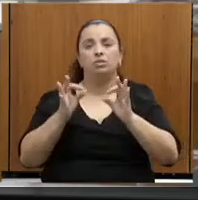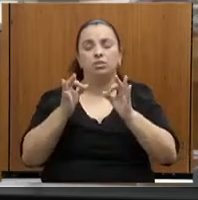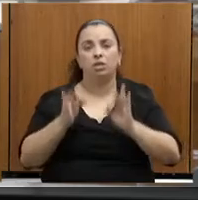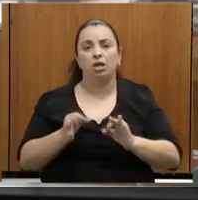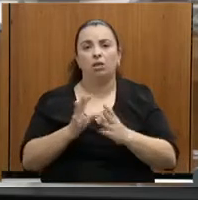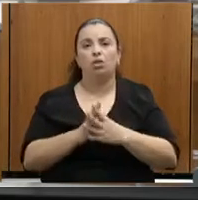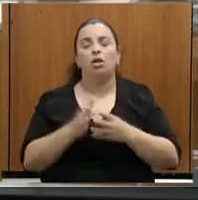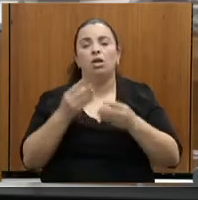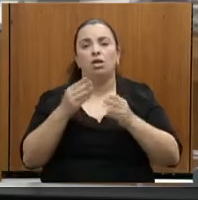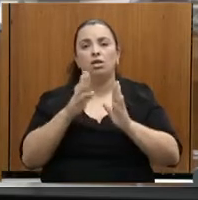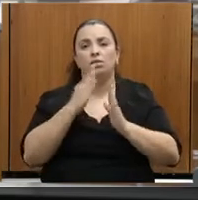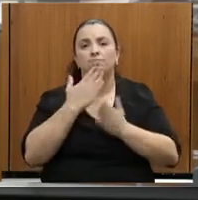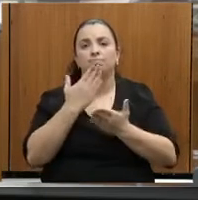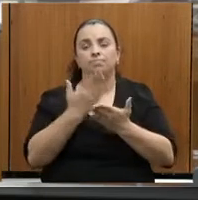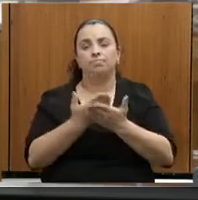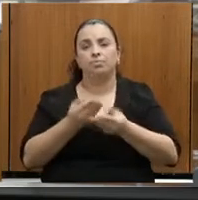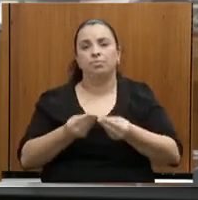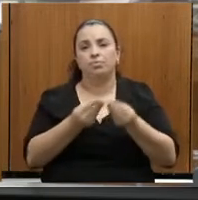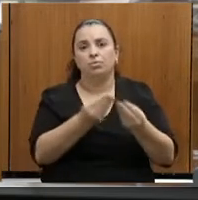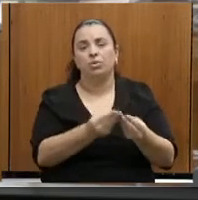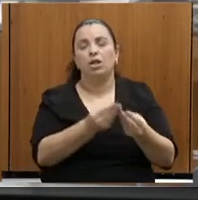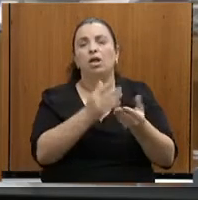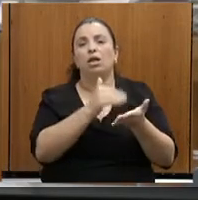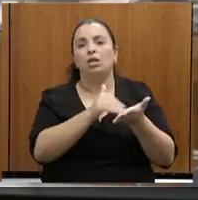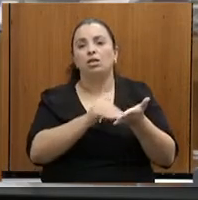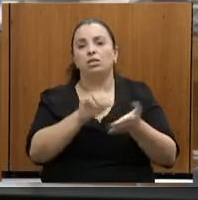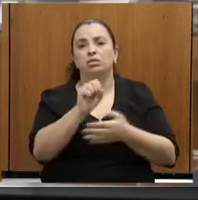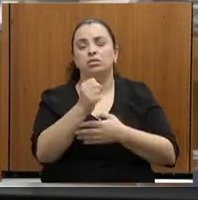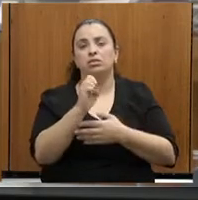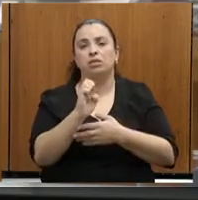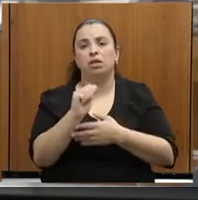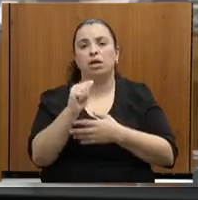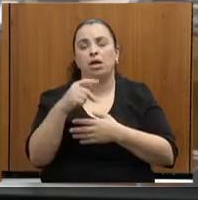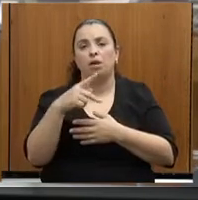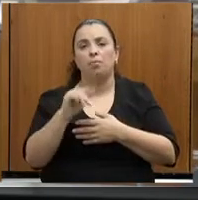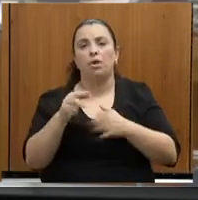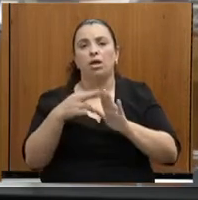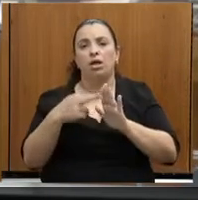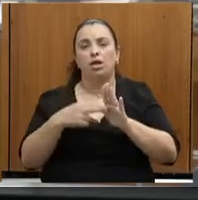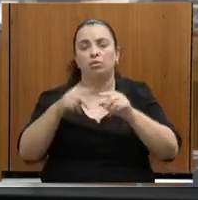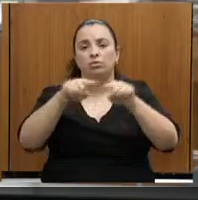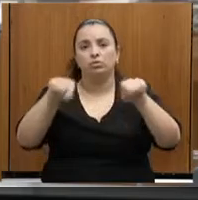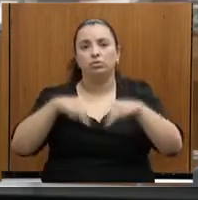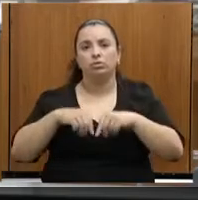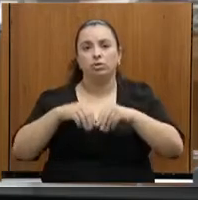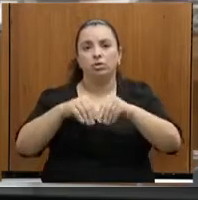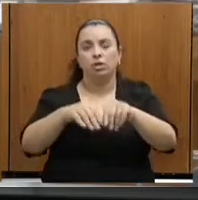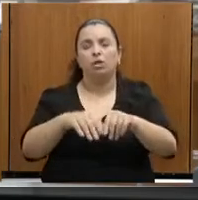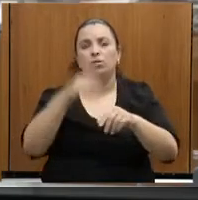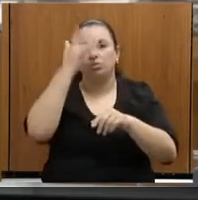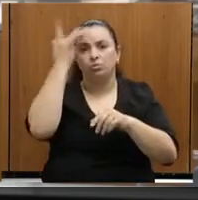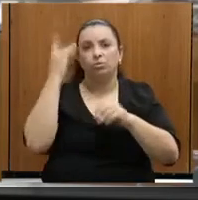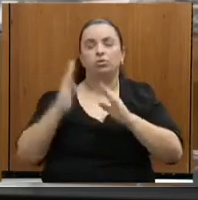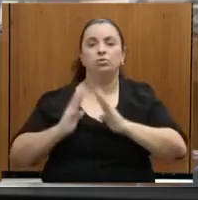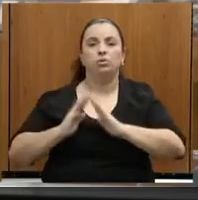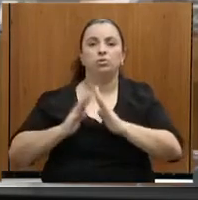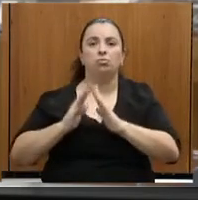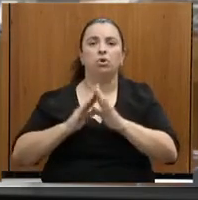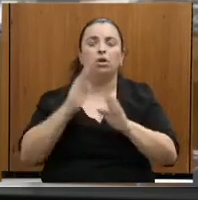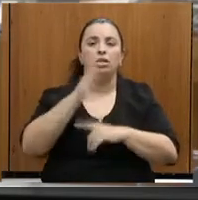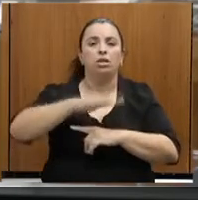da CEAPA, pedido de informações acerca do processo de regularização fundiária relativas às famílias que vivem no interior do Parque Estadual Serra do Cariri.